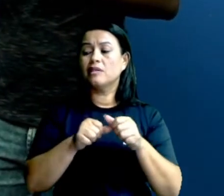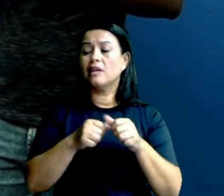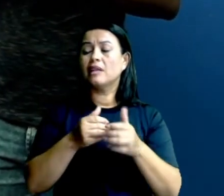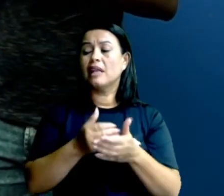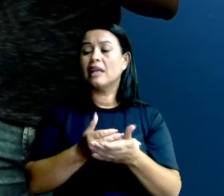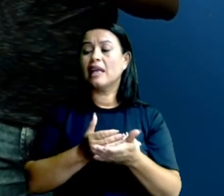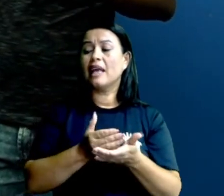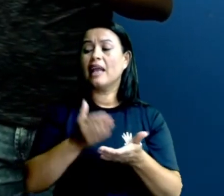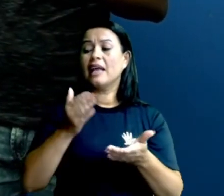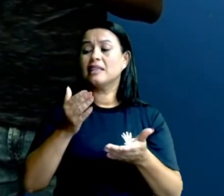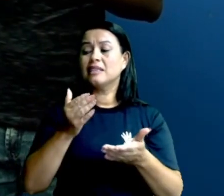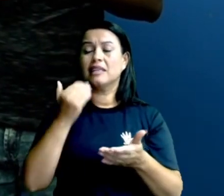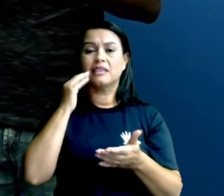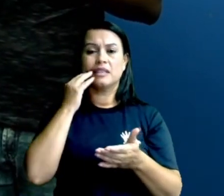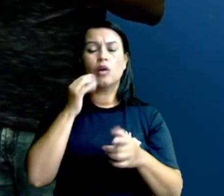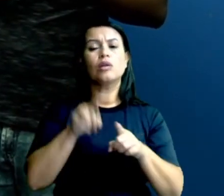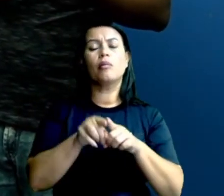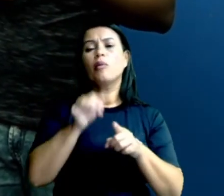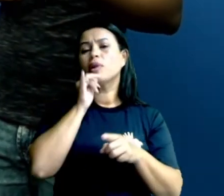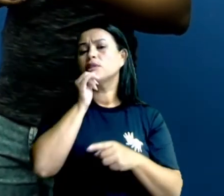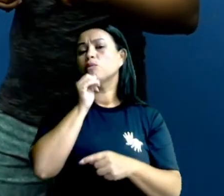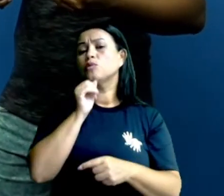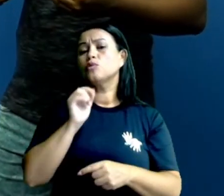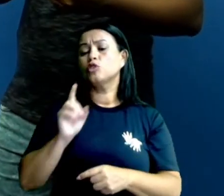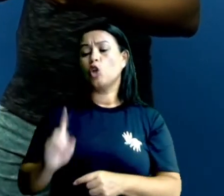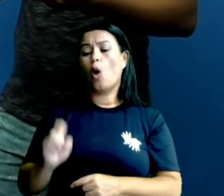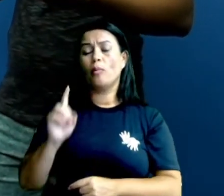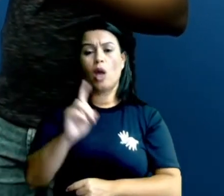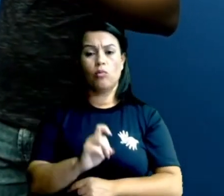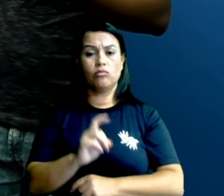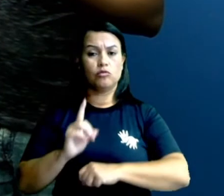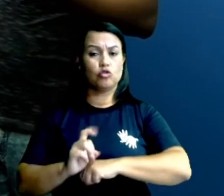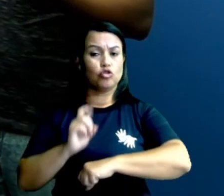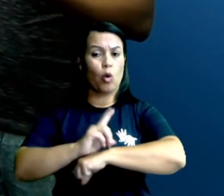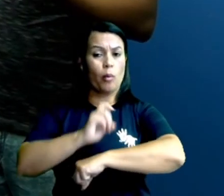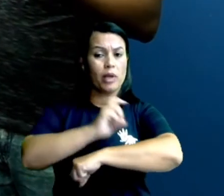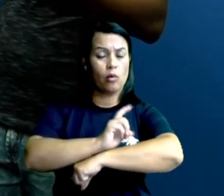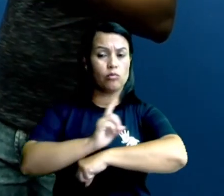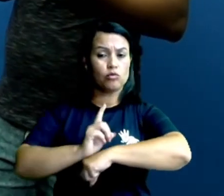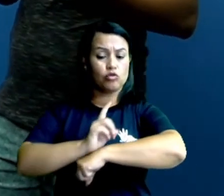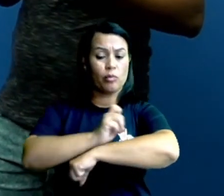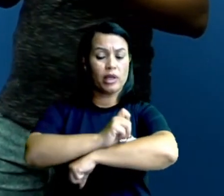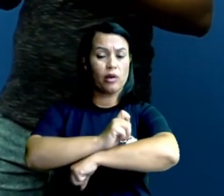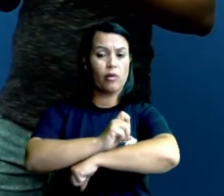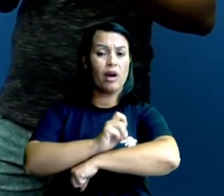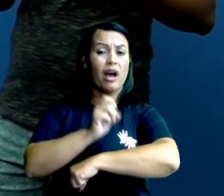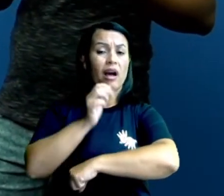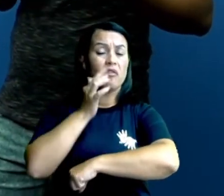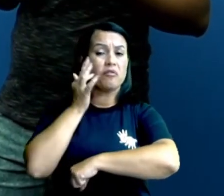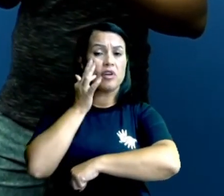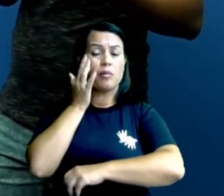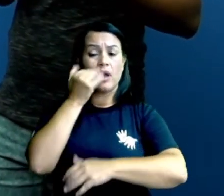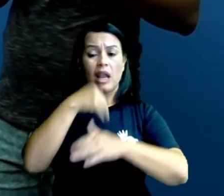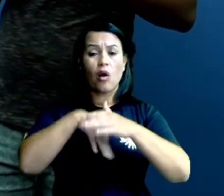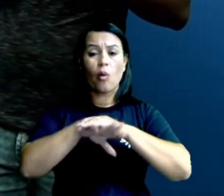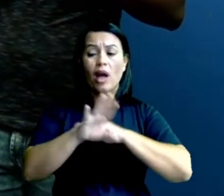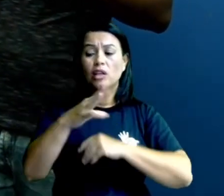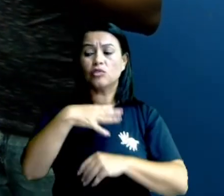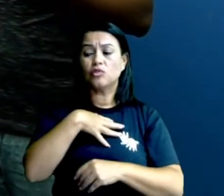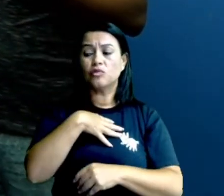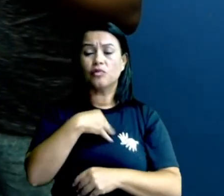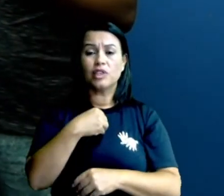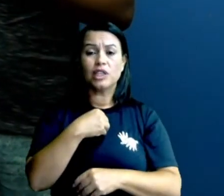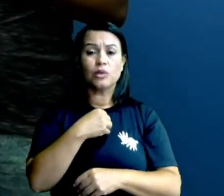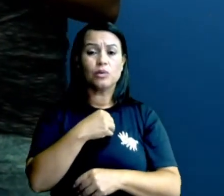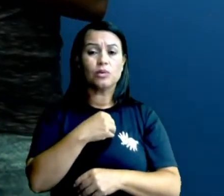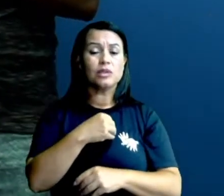adulta, sem mudar de forma, como no caso dos escorpiões. A escorpião fêmea, ela guarda os seus filhotes, nas suas